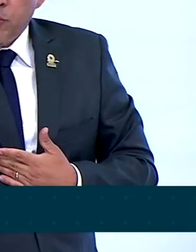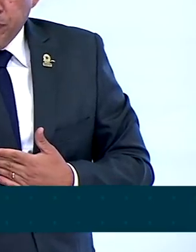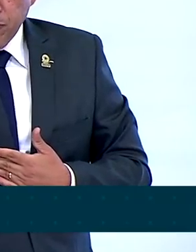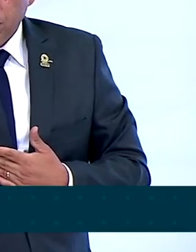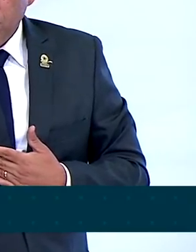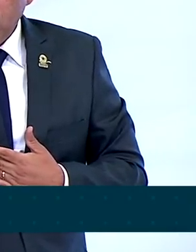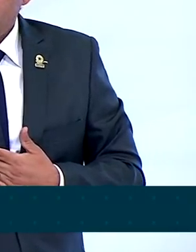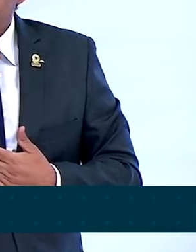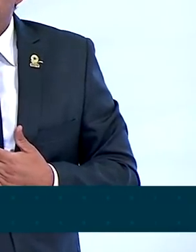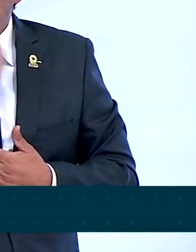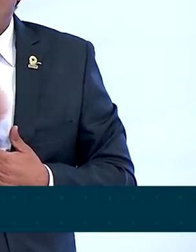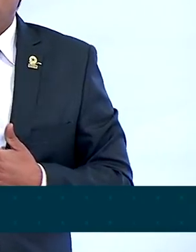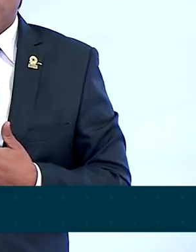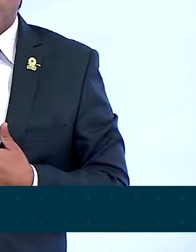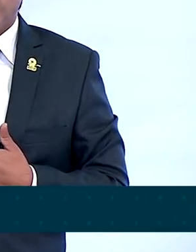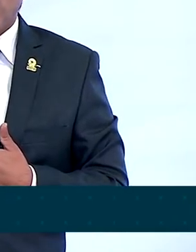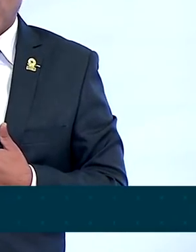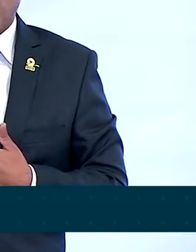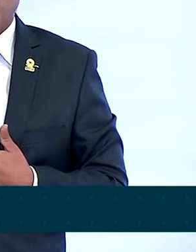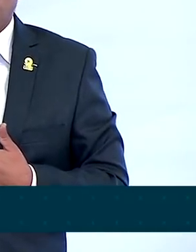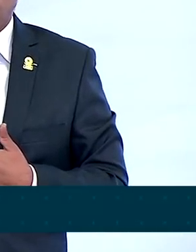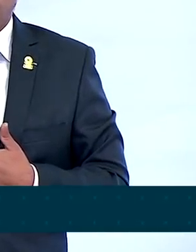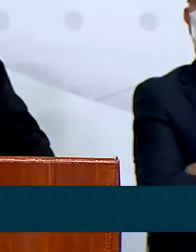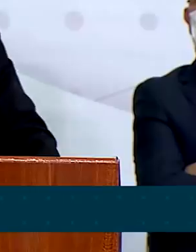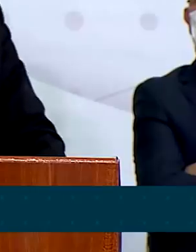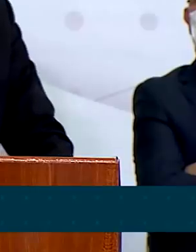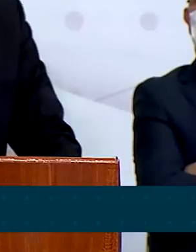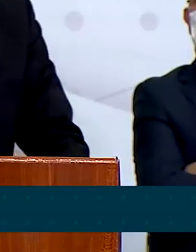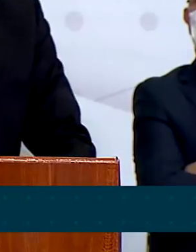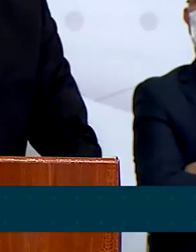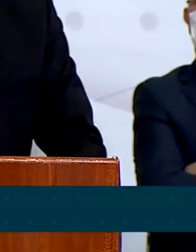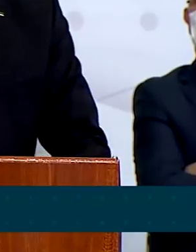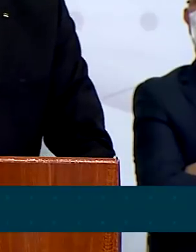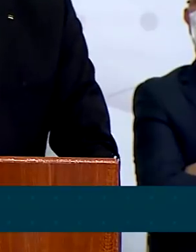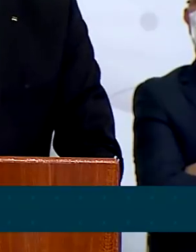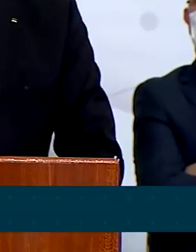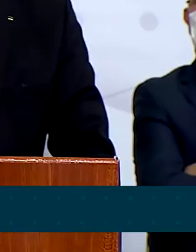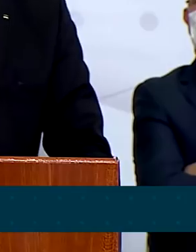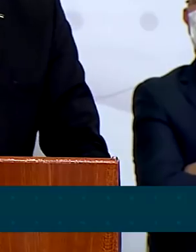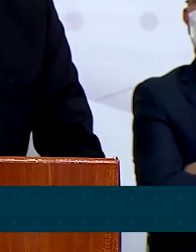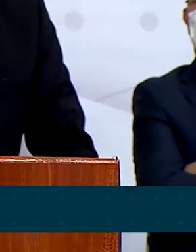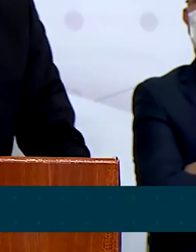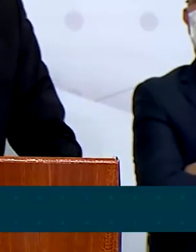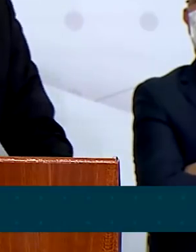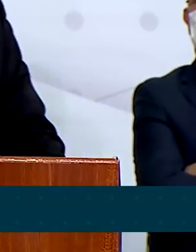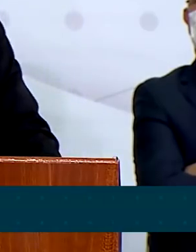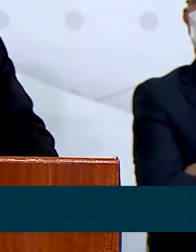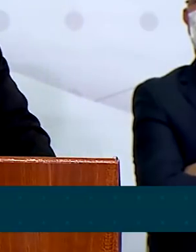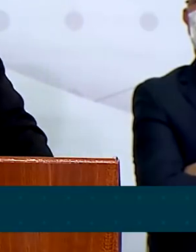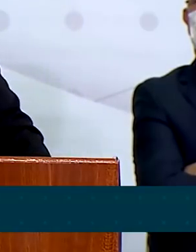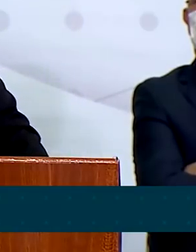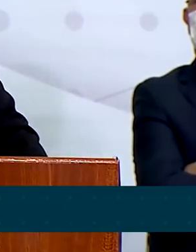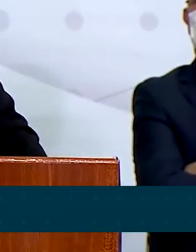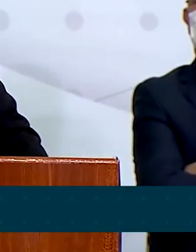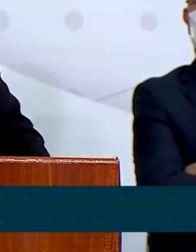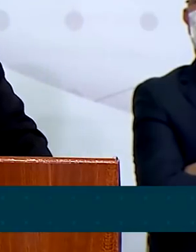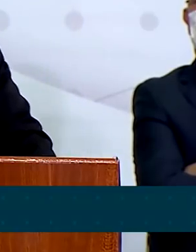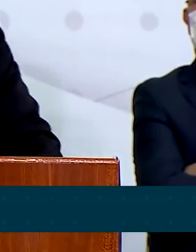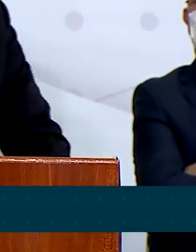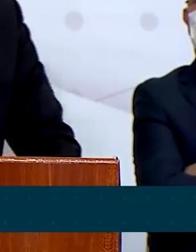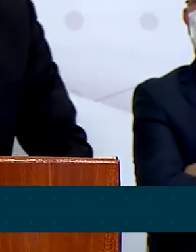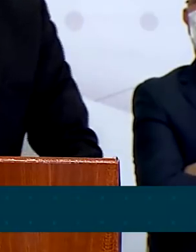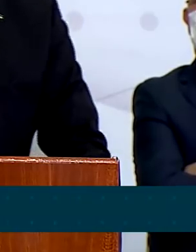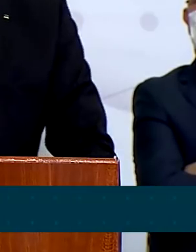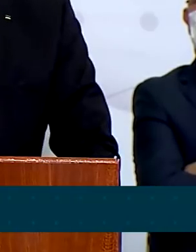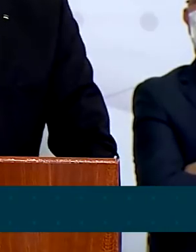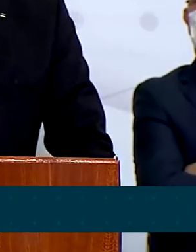atingir 9,3 milhões de brasileiros. Estamos falando da região amazônica. E ali, como bem disse o Davi